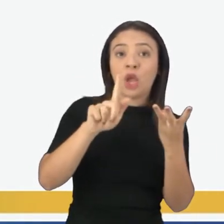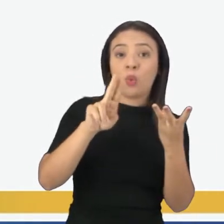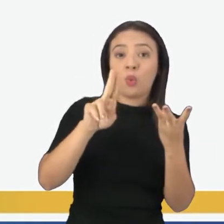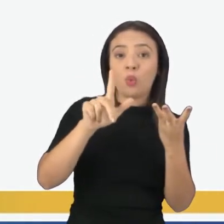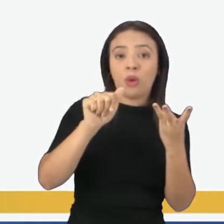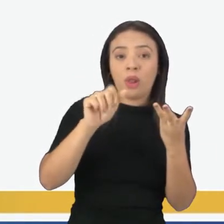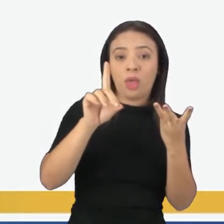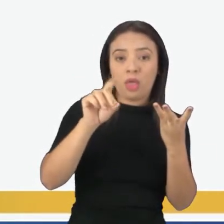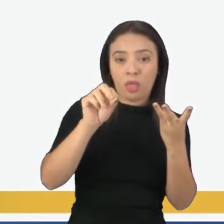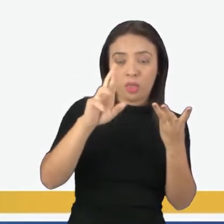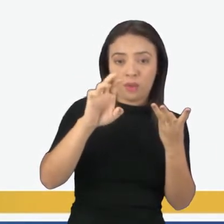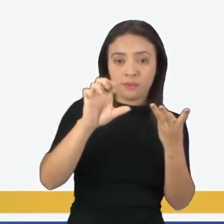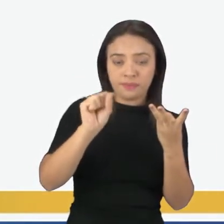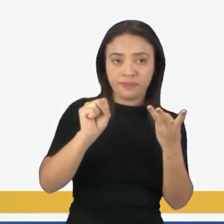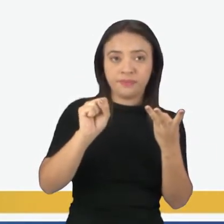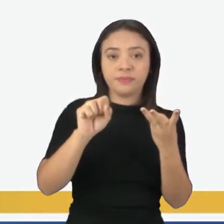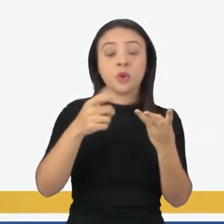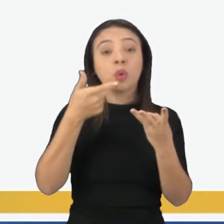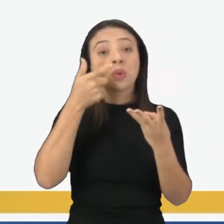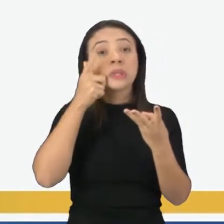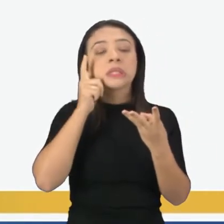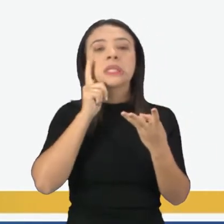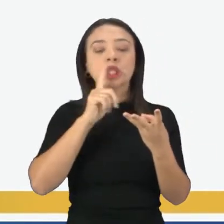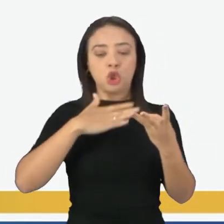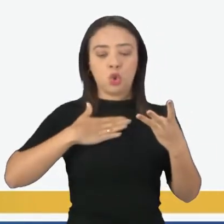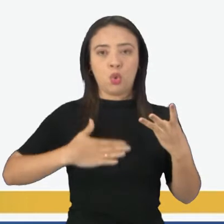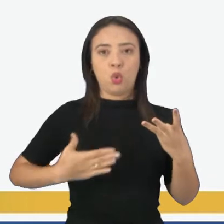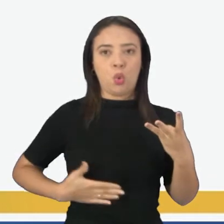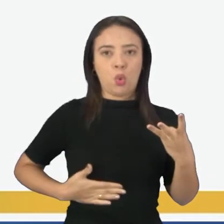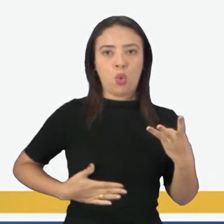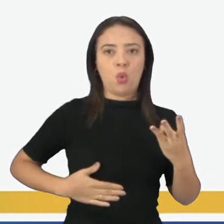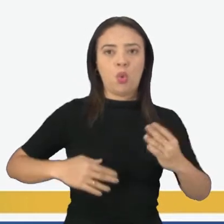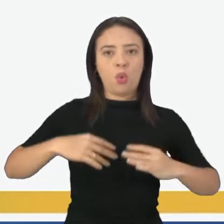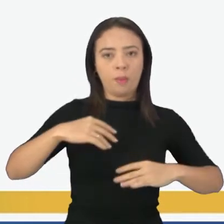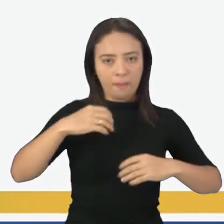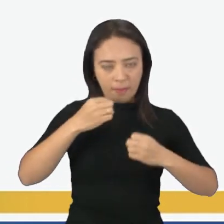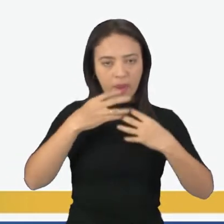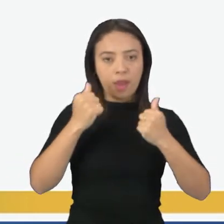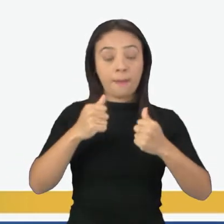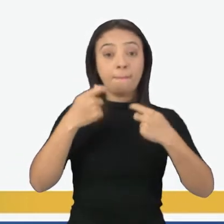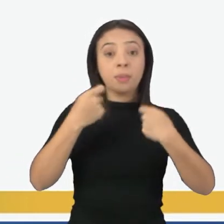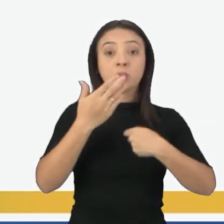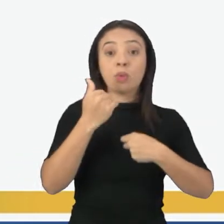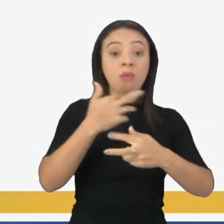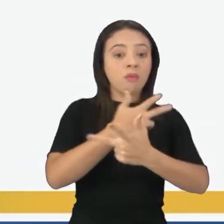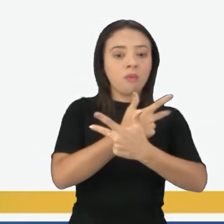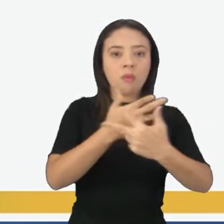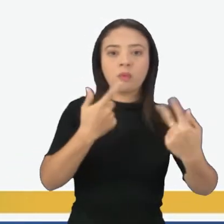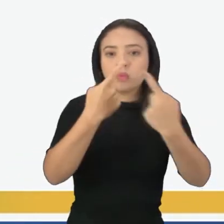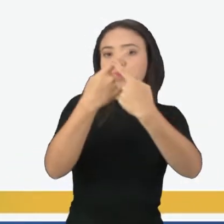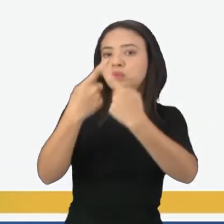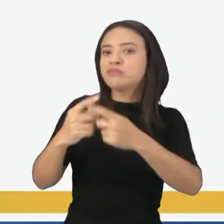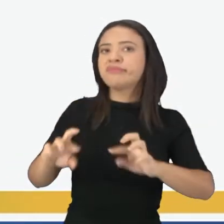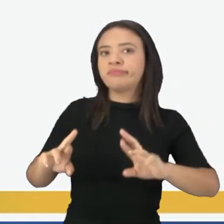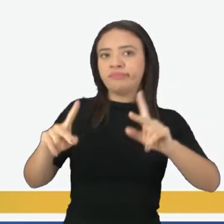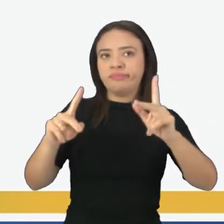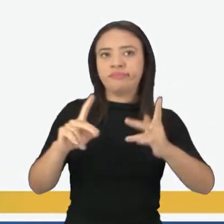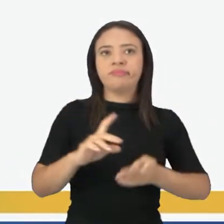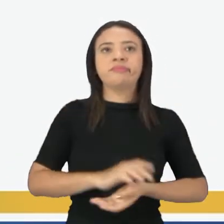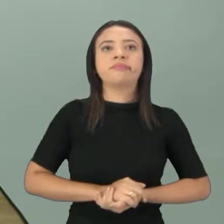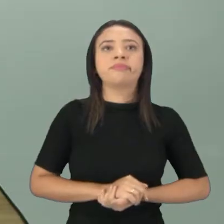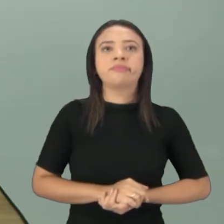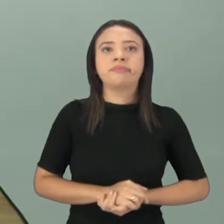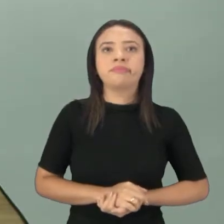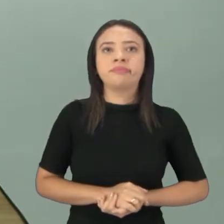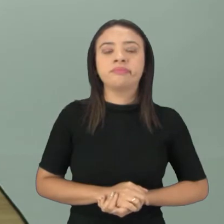o nosso corpo funcionar e se manter protegido, precisamos comer diferentes tipos de alimentos. Como eu já vinha